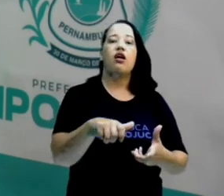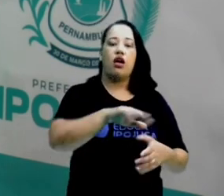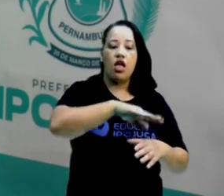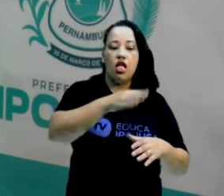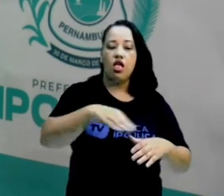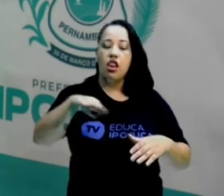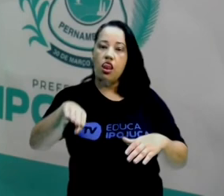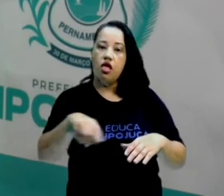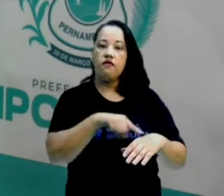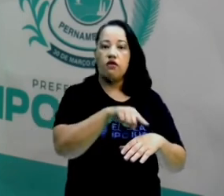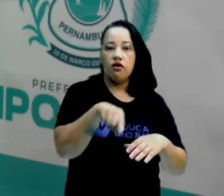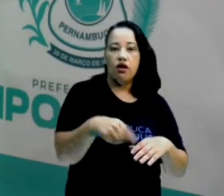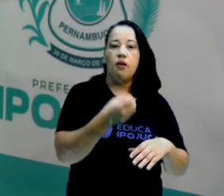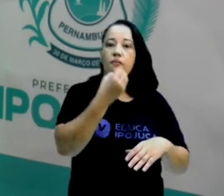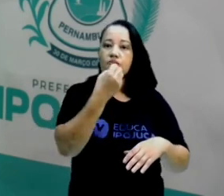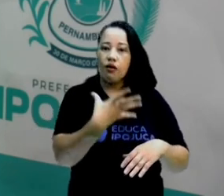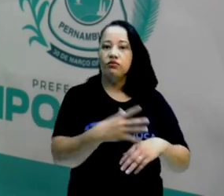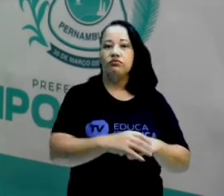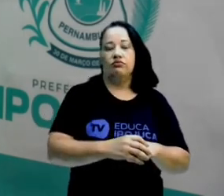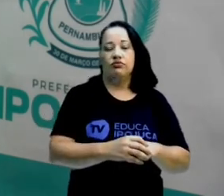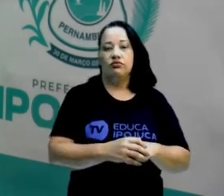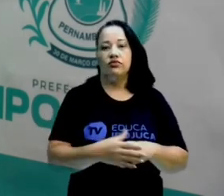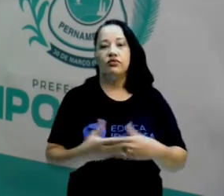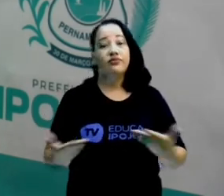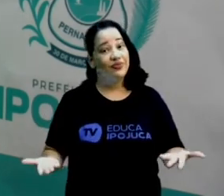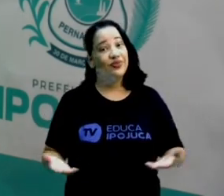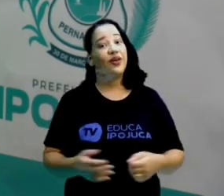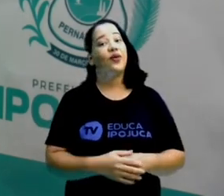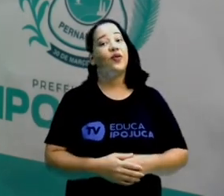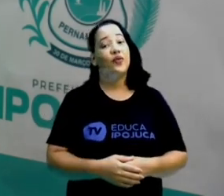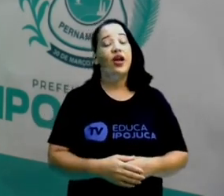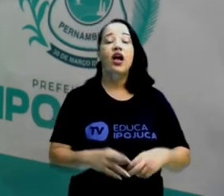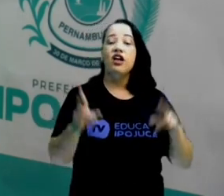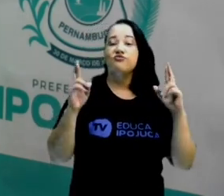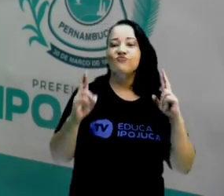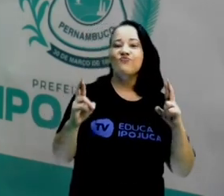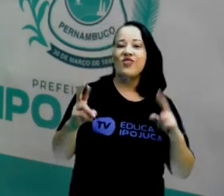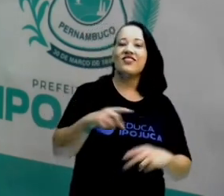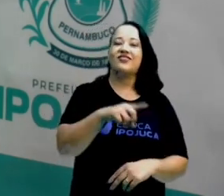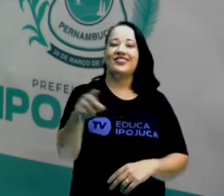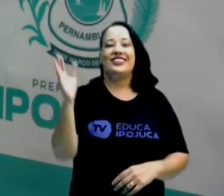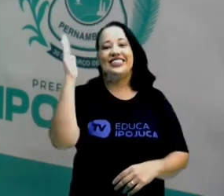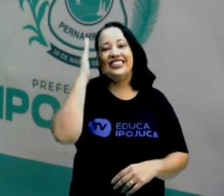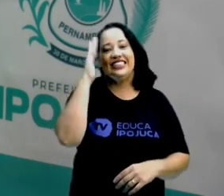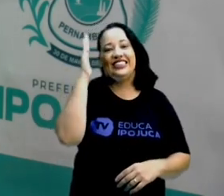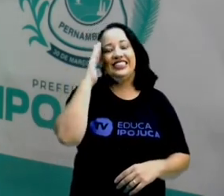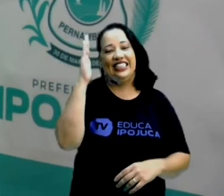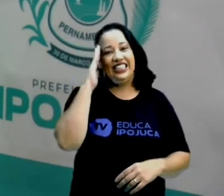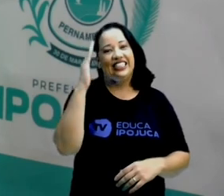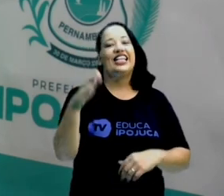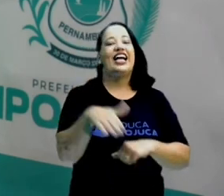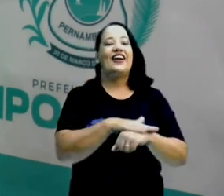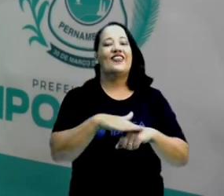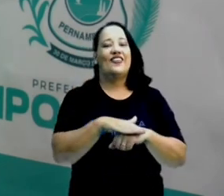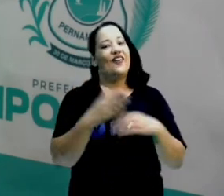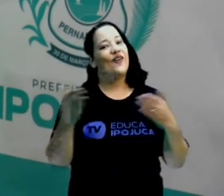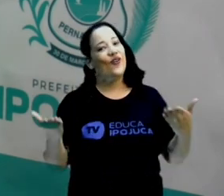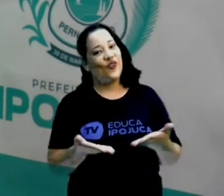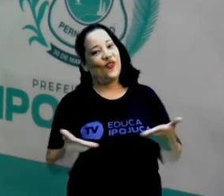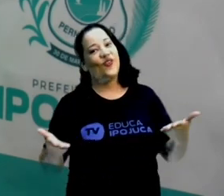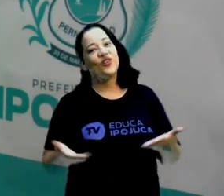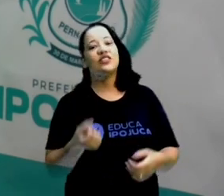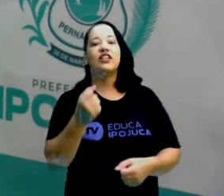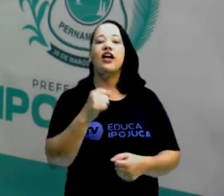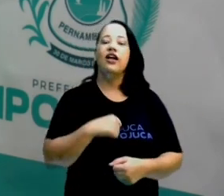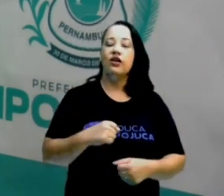eles são fenômenos construtores. Bem, pessoal, eu espero que vocês tenham entendido a nossa conversa de hoje e eu